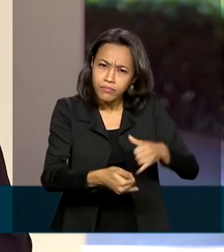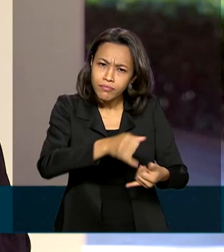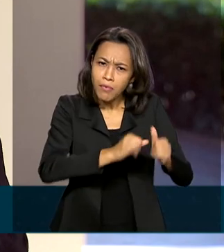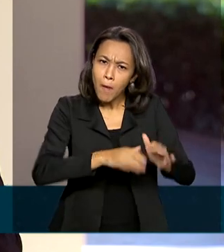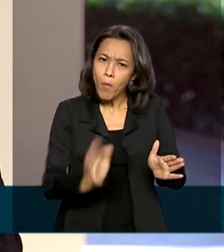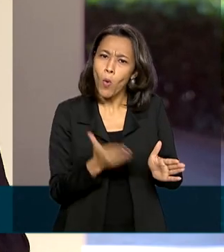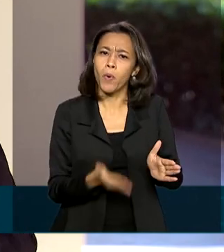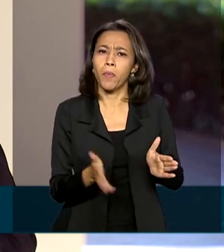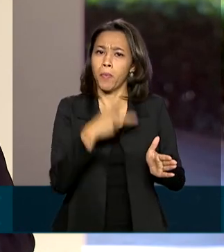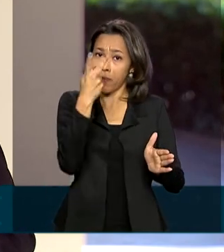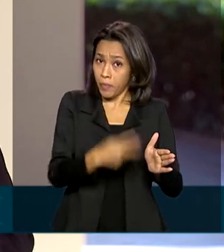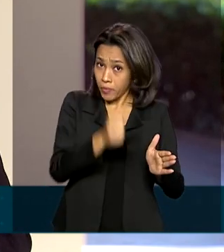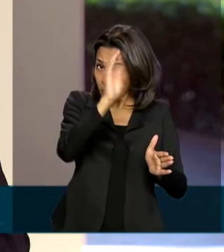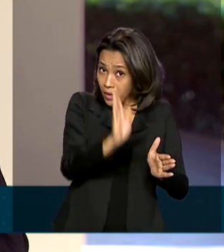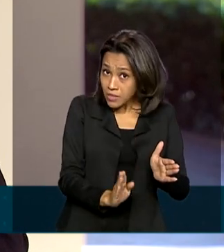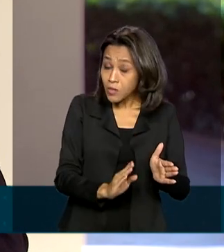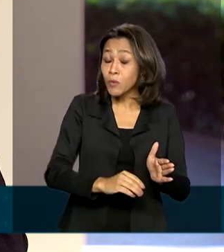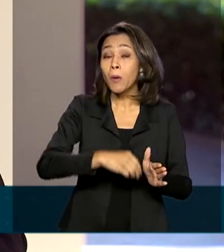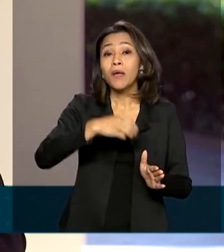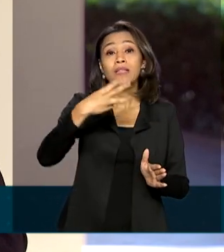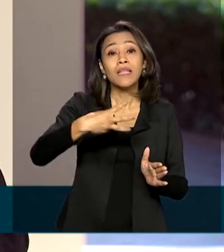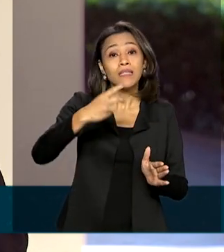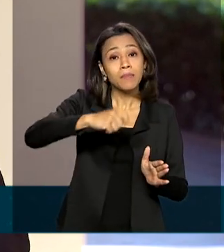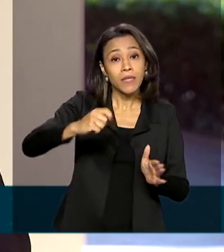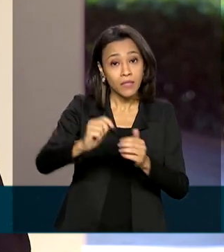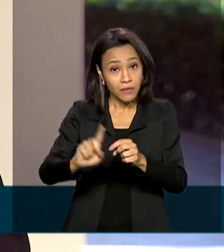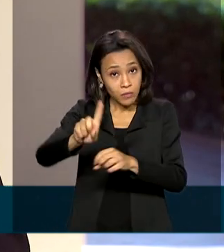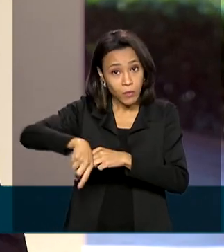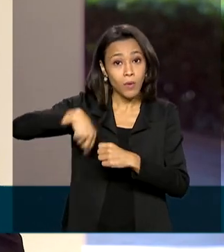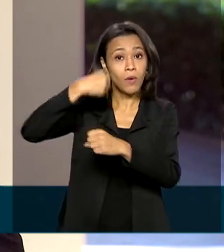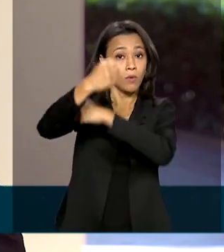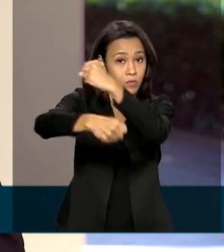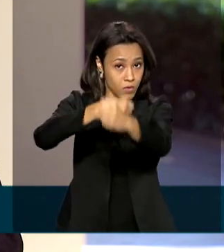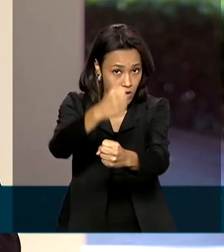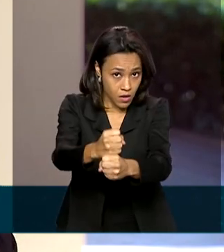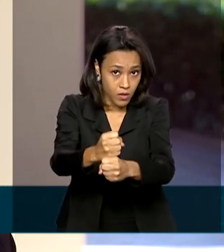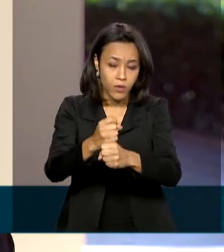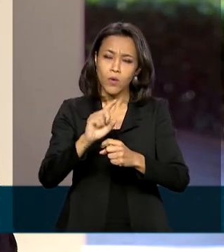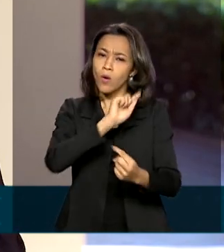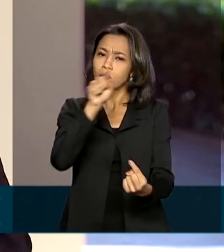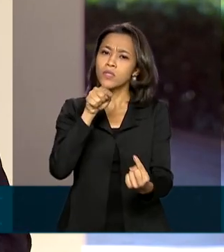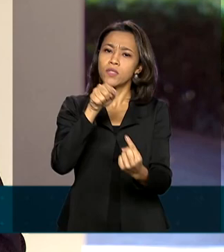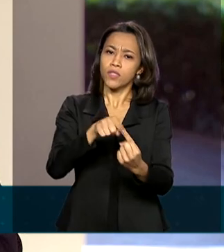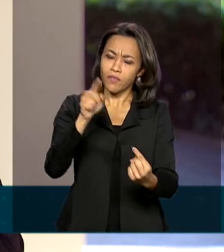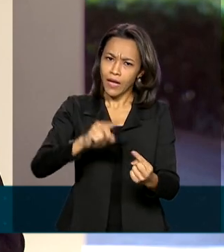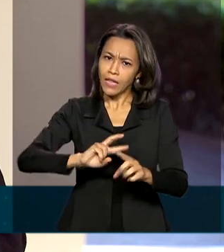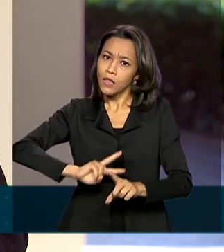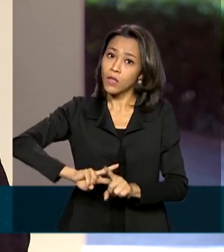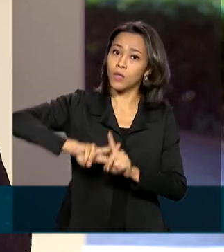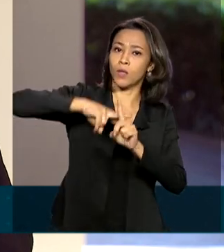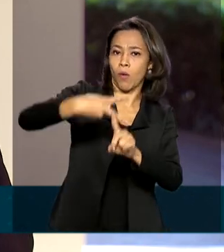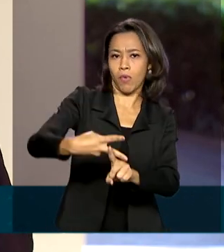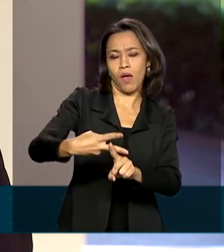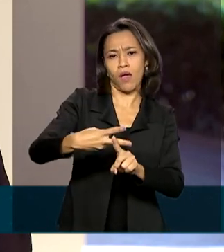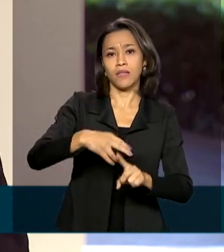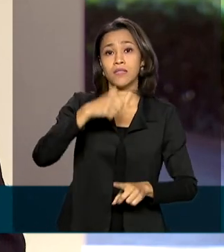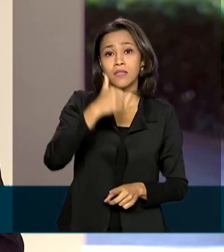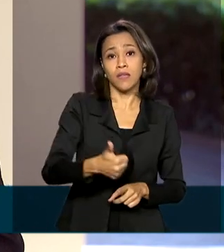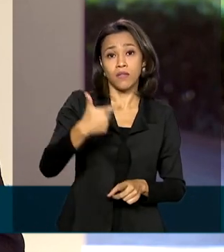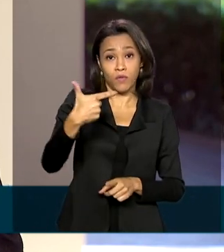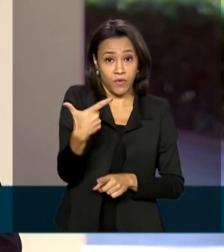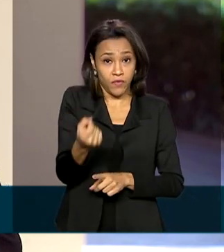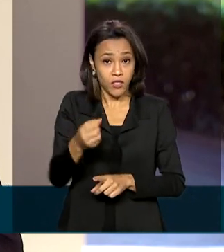no Brasil, ainda no primeiro trimestre do ano que vem. A expectativa, no entanto, é dobrar essa quantidade e chegar a 120